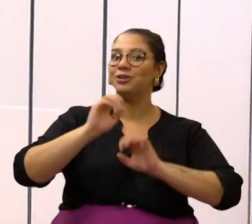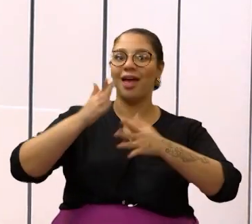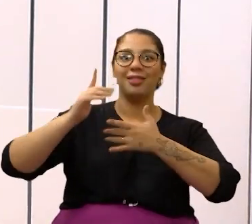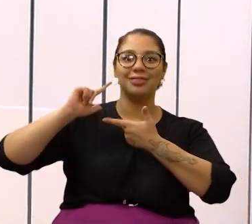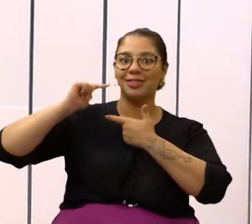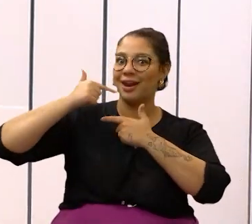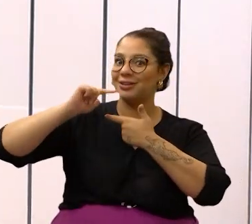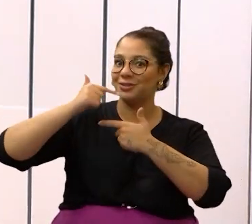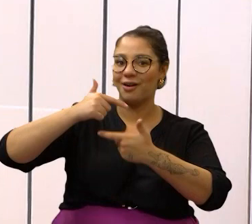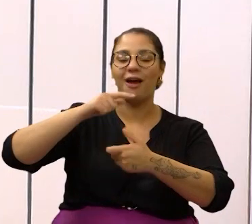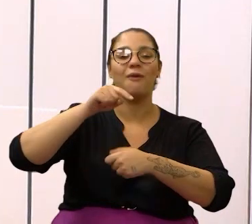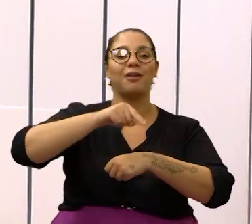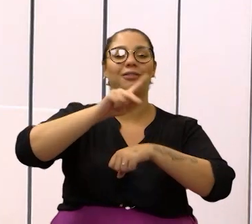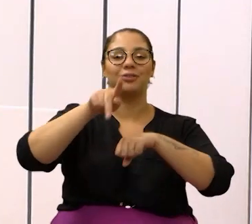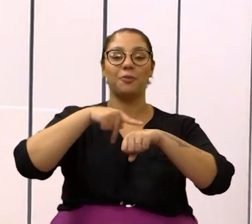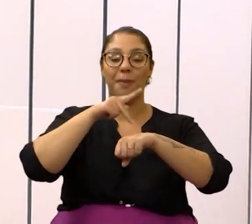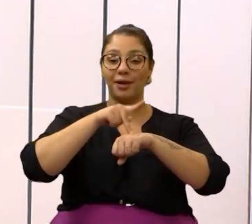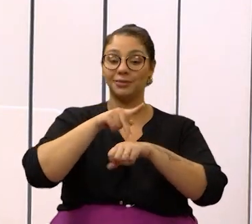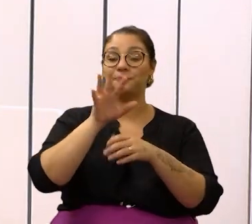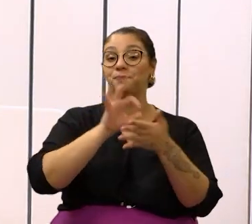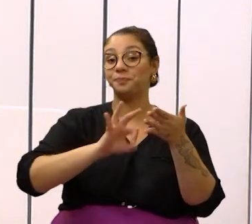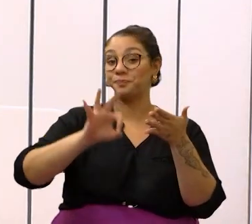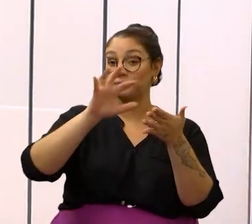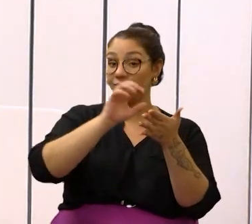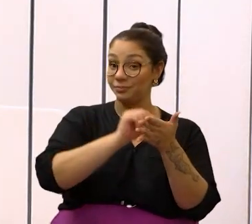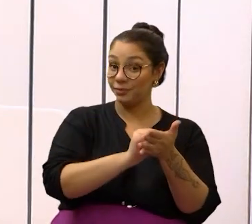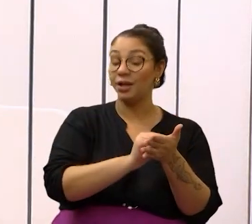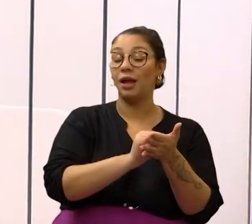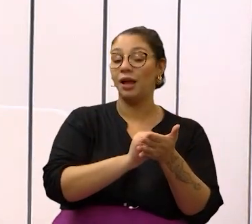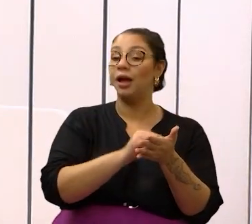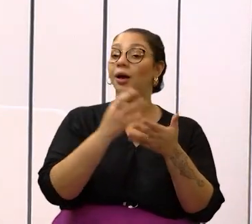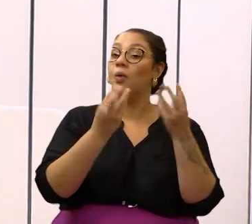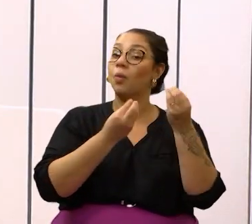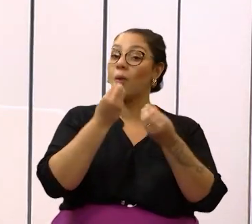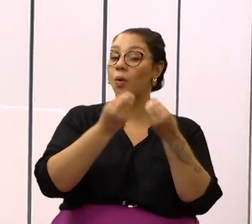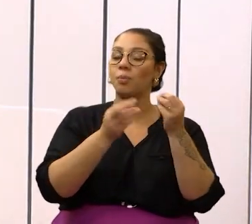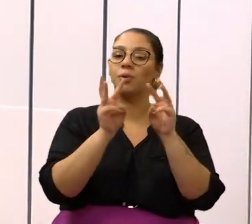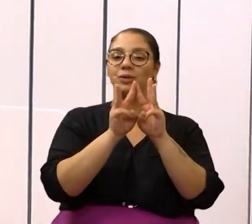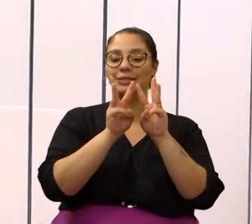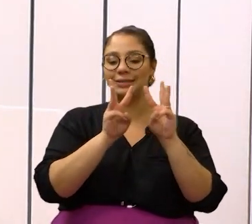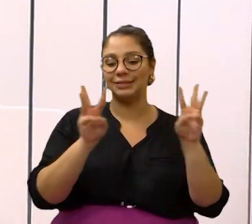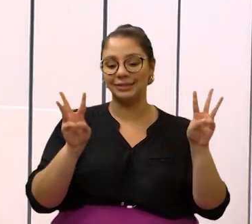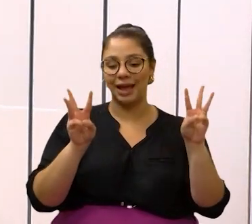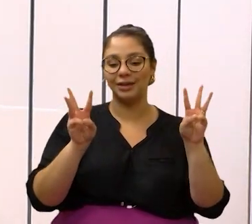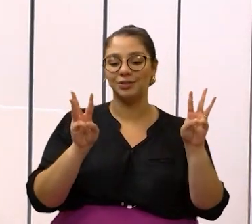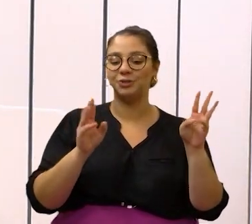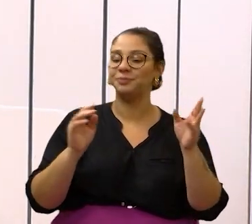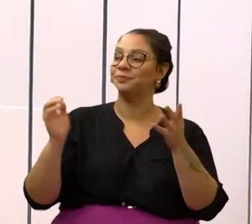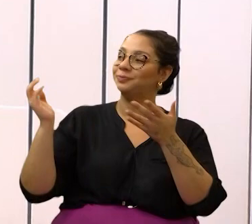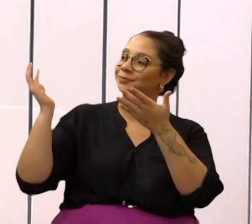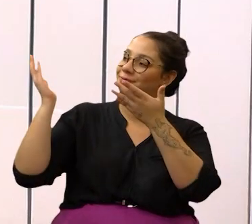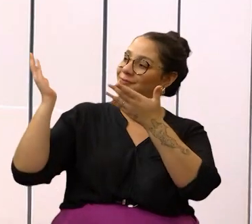tradicionais do país. As inscrições podem ser realizadas pelo site www